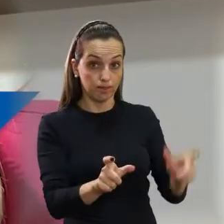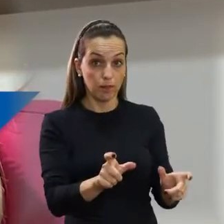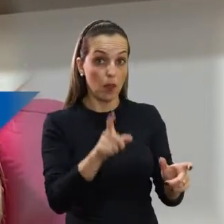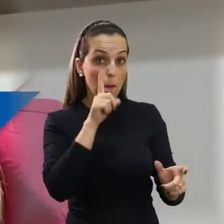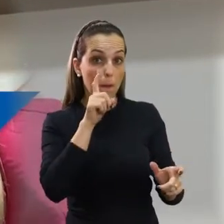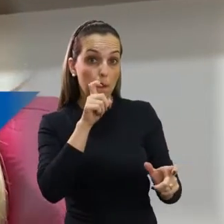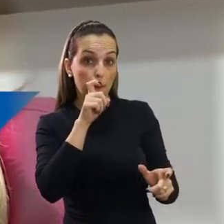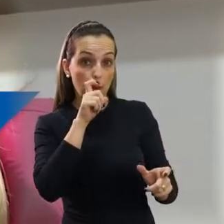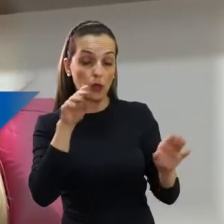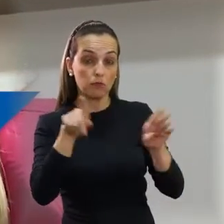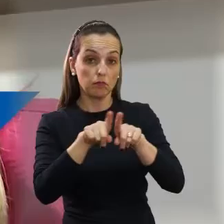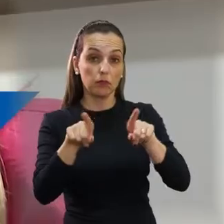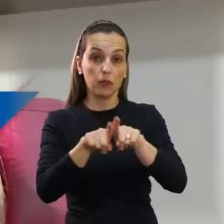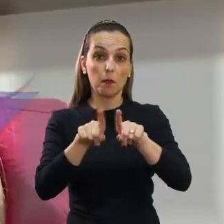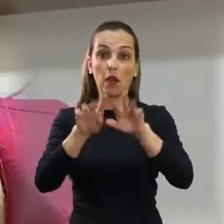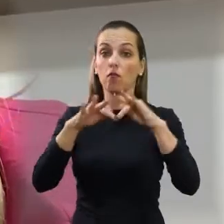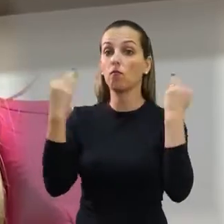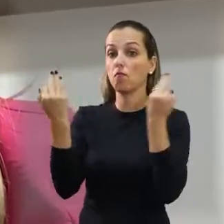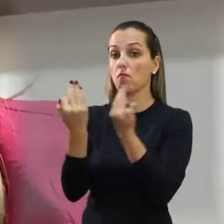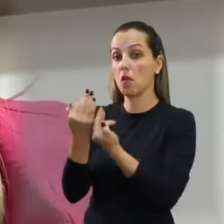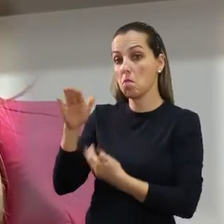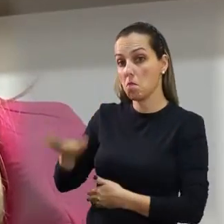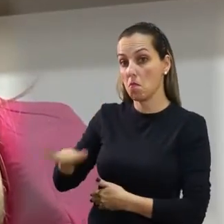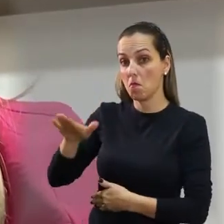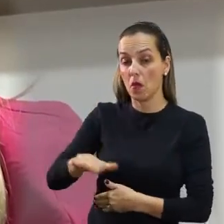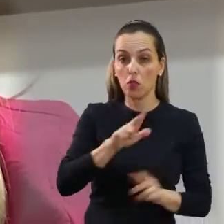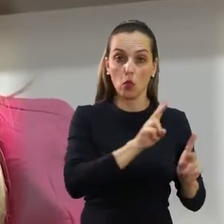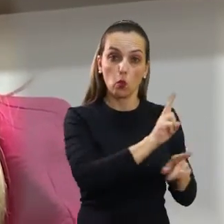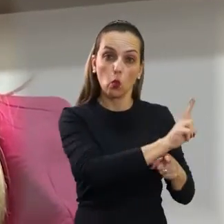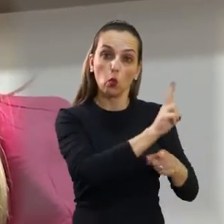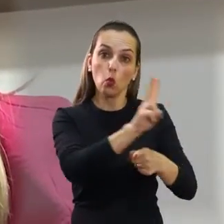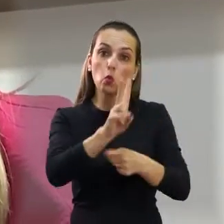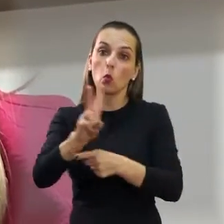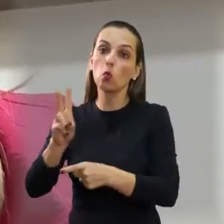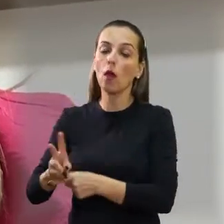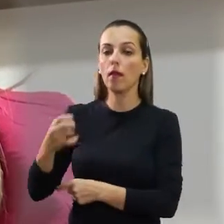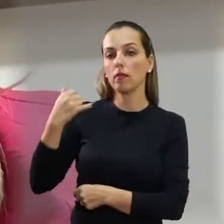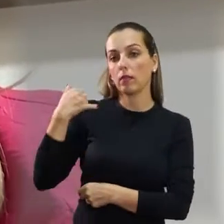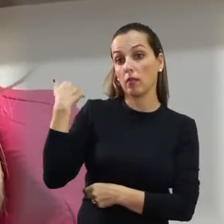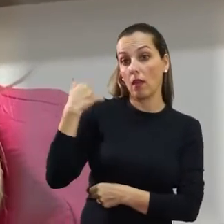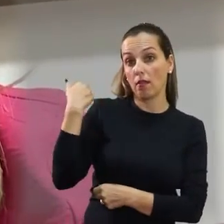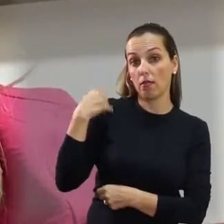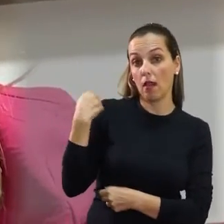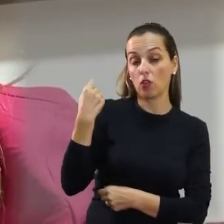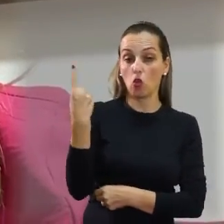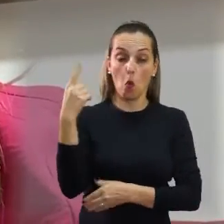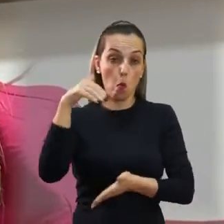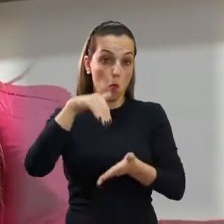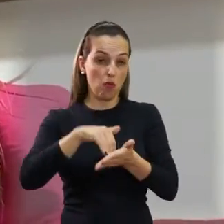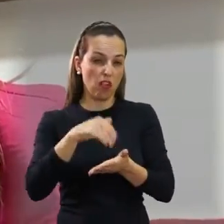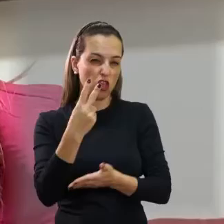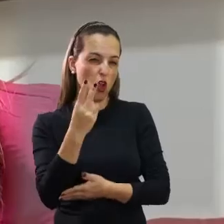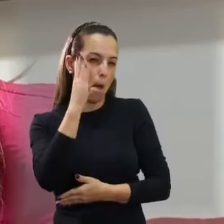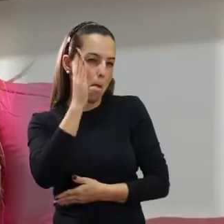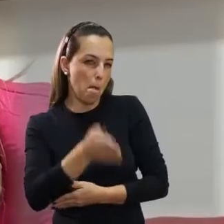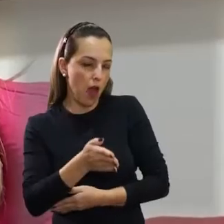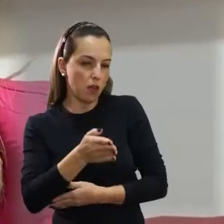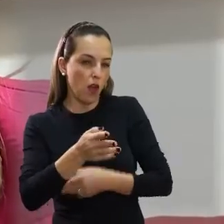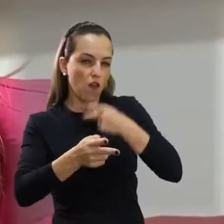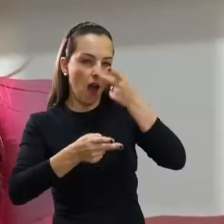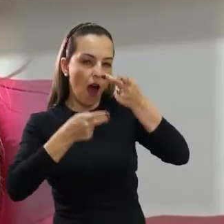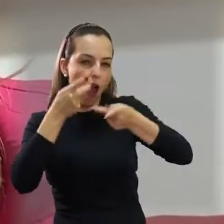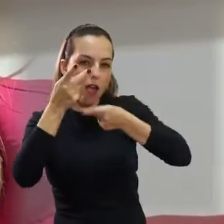orientações são direcionadas aos pais e responsáveis por crianças que estão em fase de desenvolvimento da fala.